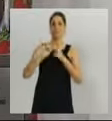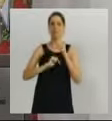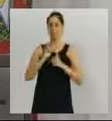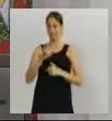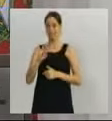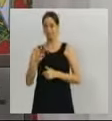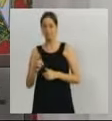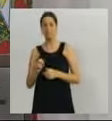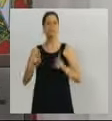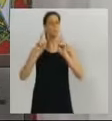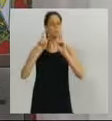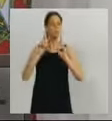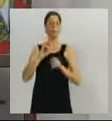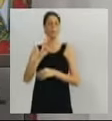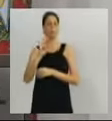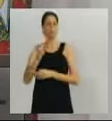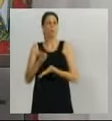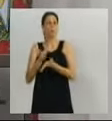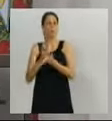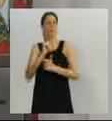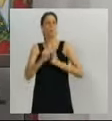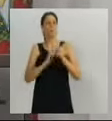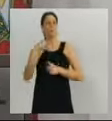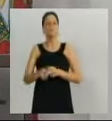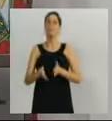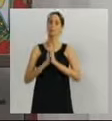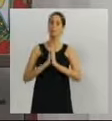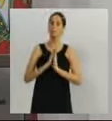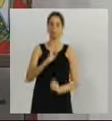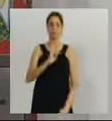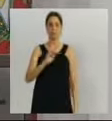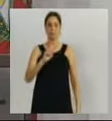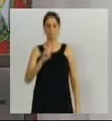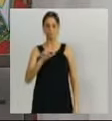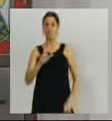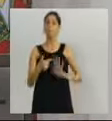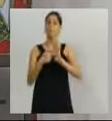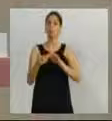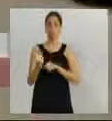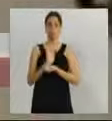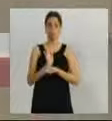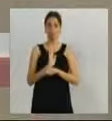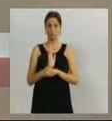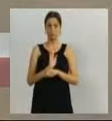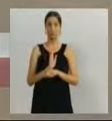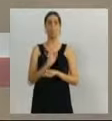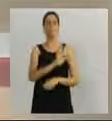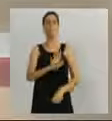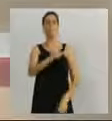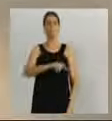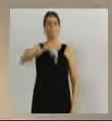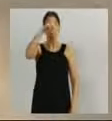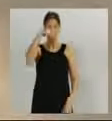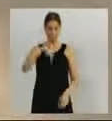espero que continue conosco. Por gentileza, as imagens da TV Legislativa, o vídeo, na região norte da cidade,